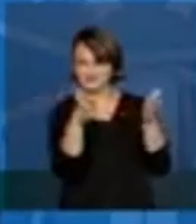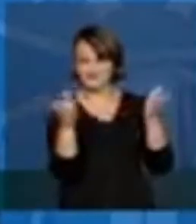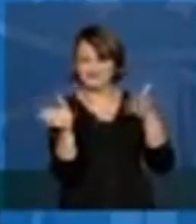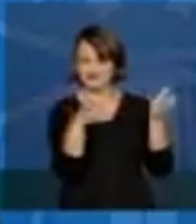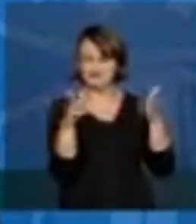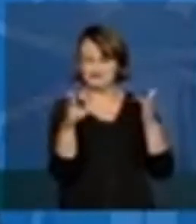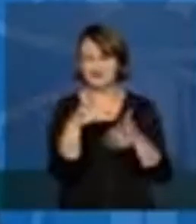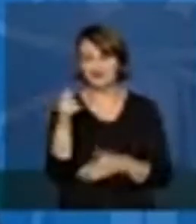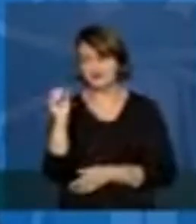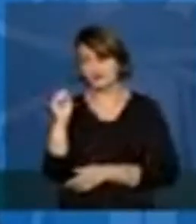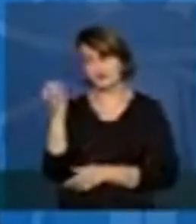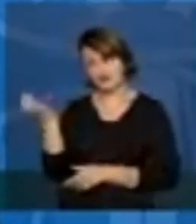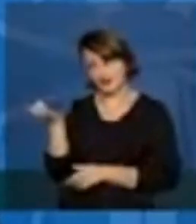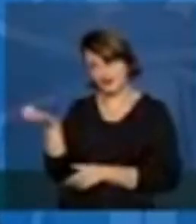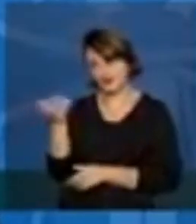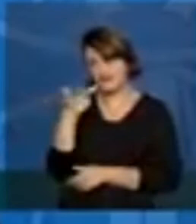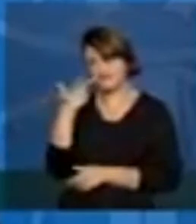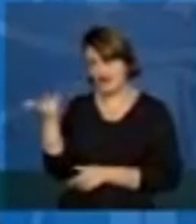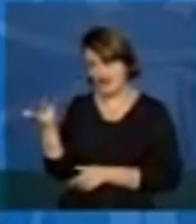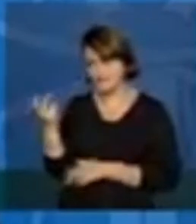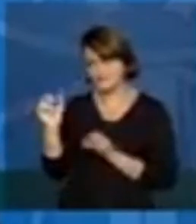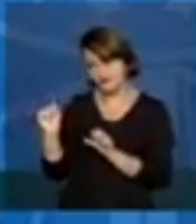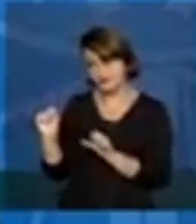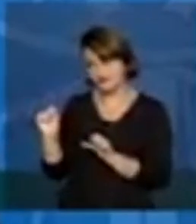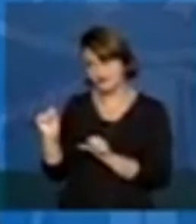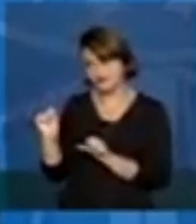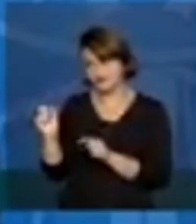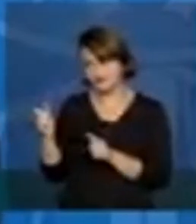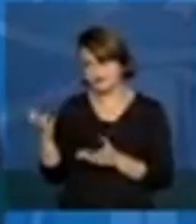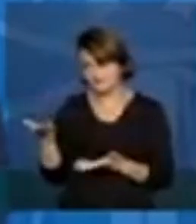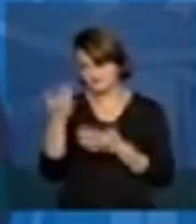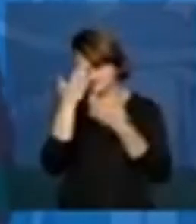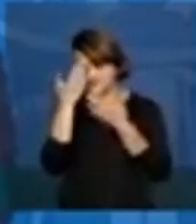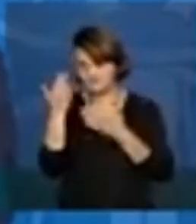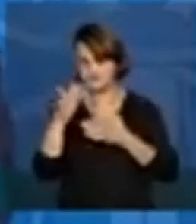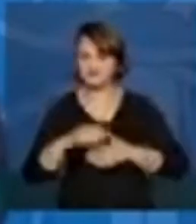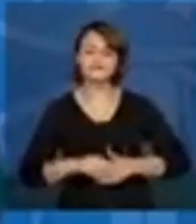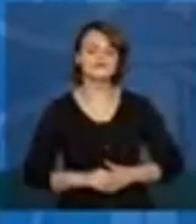Ok, qualquer ponto que você tenha. Muito obrigado.